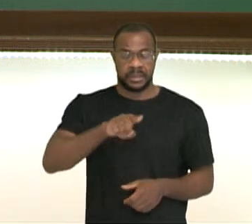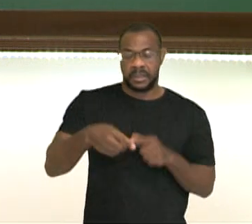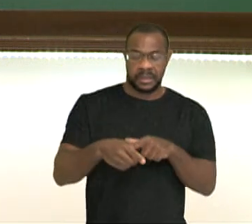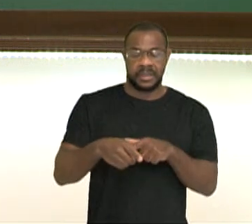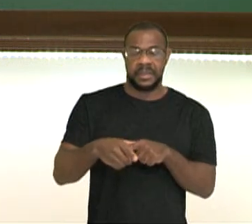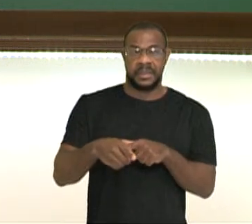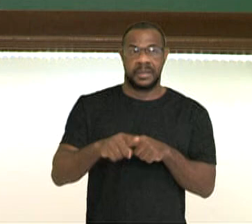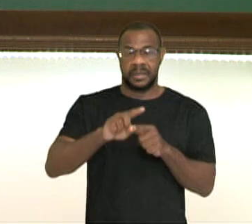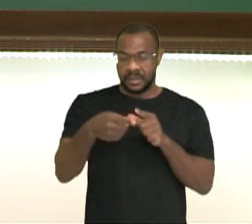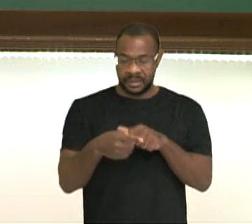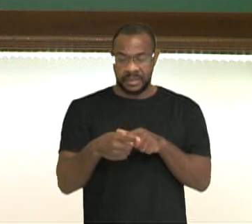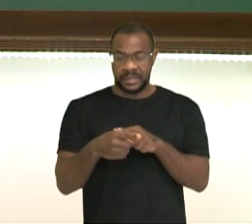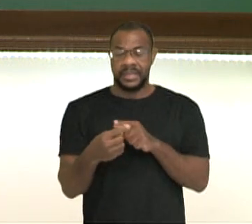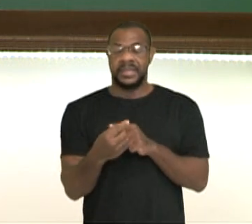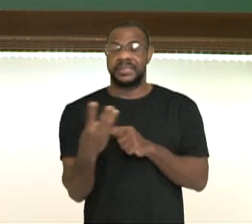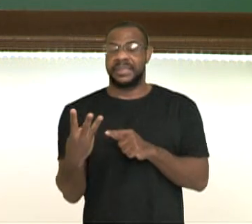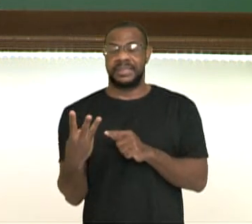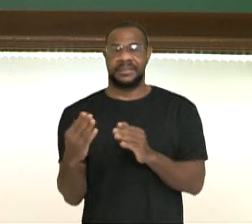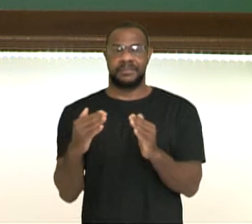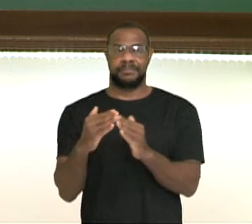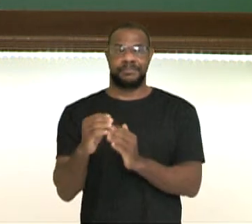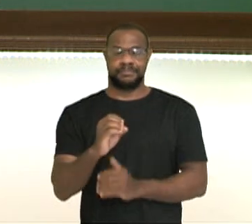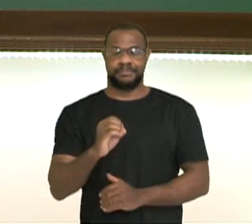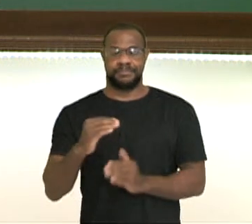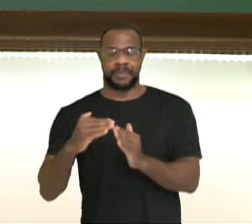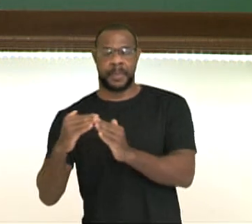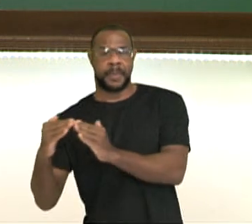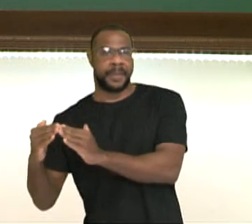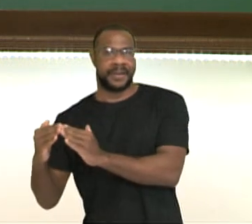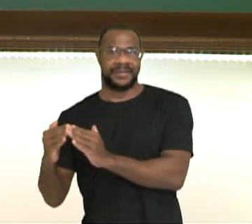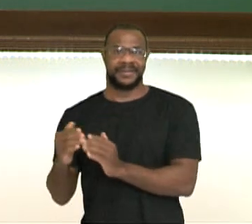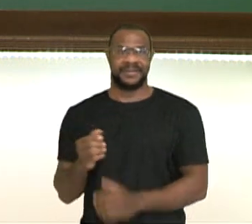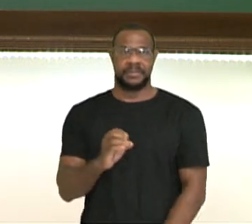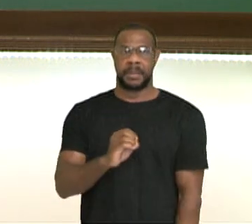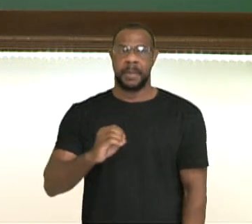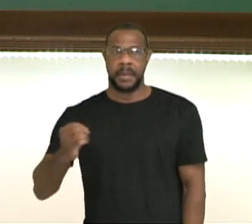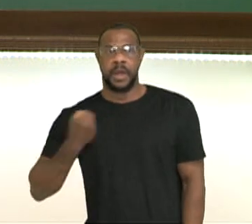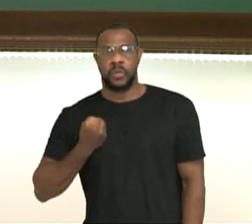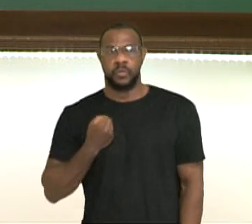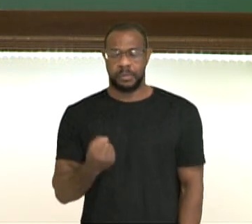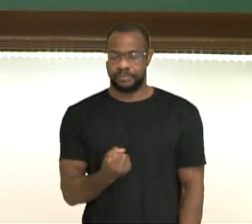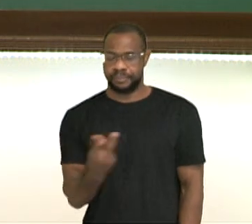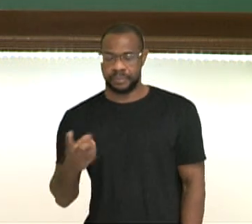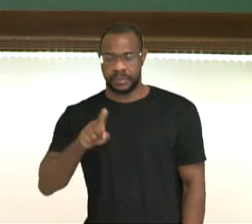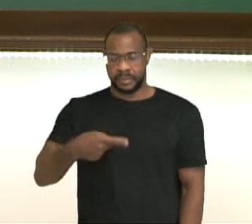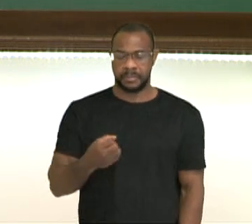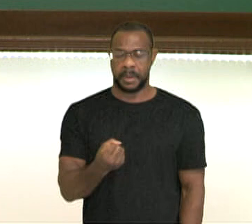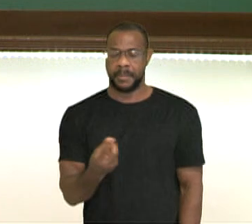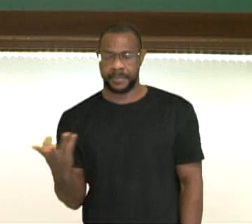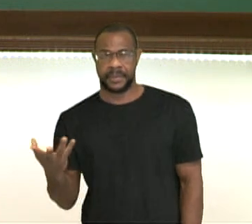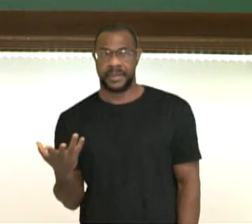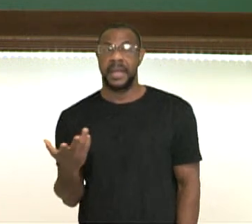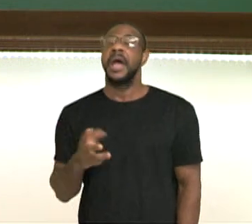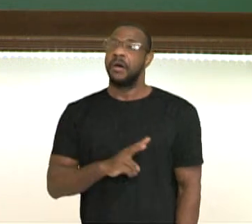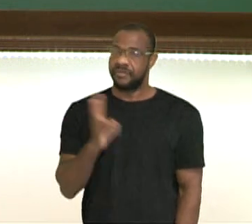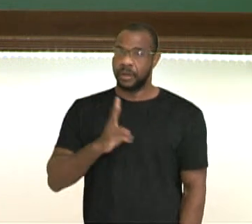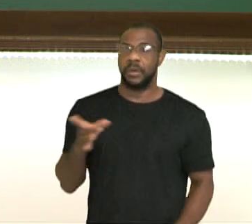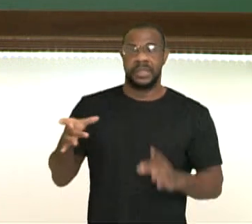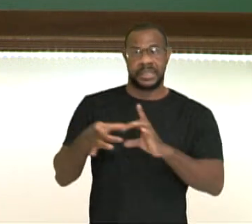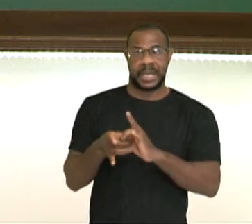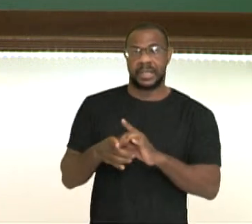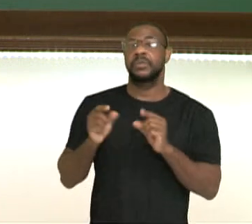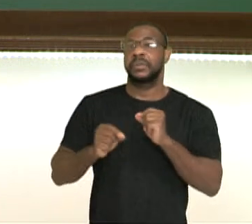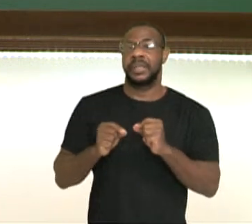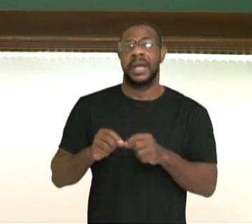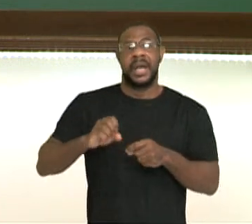avaliação melhor. Nisso é para assentar exatamente os valores ligados à educação, saúde